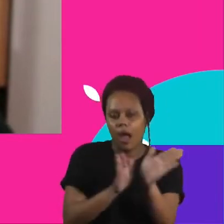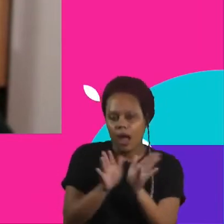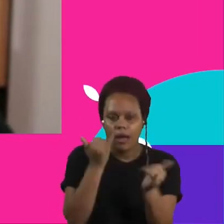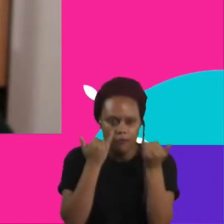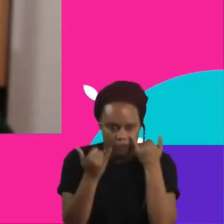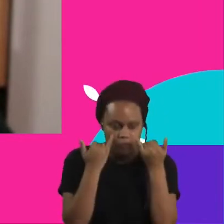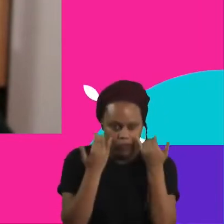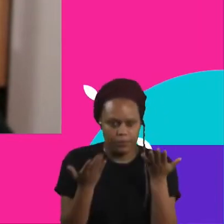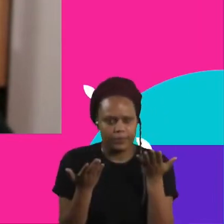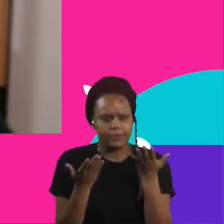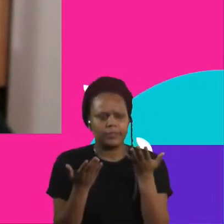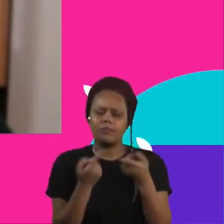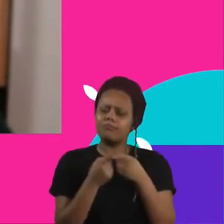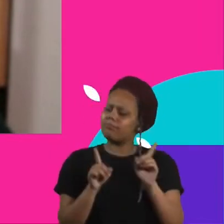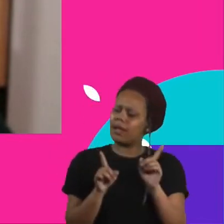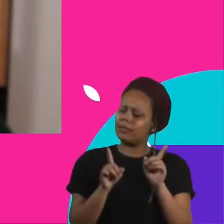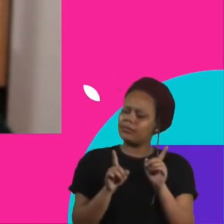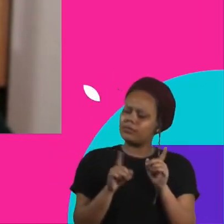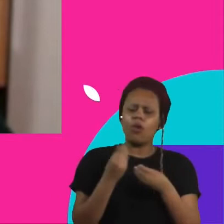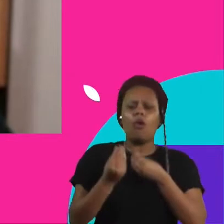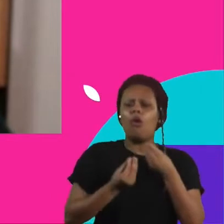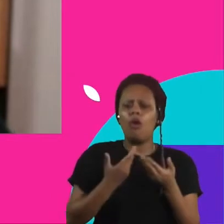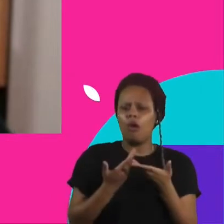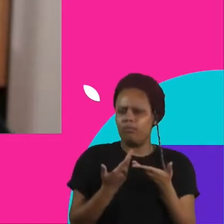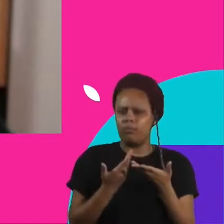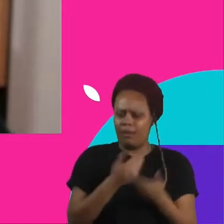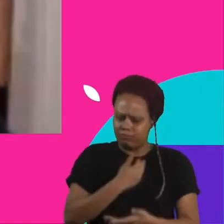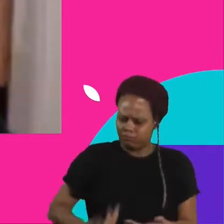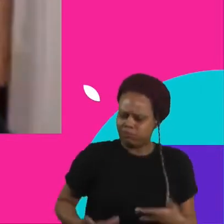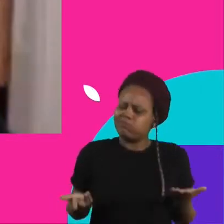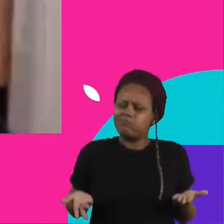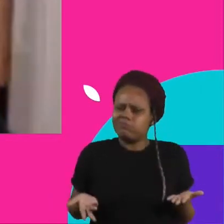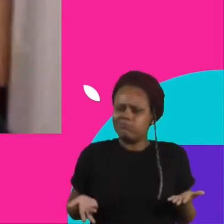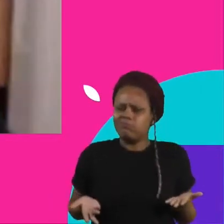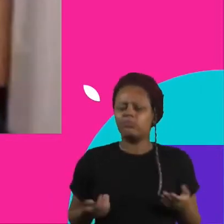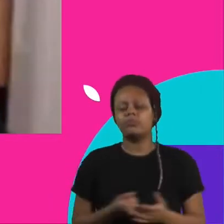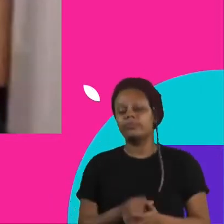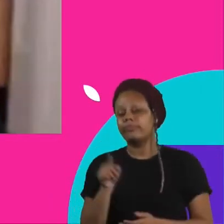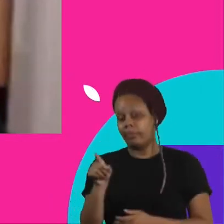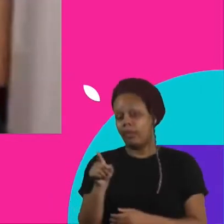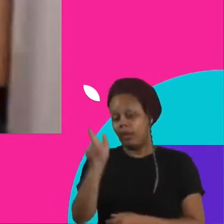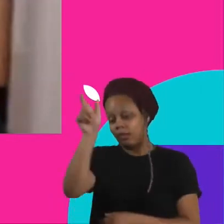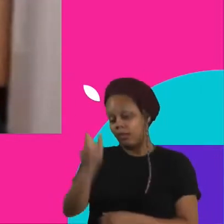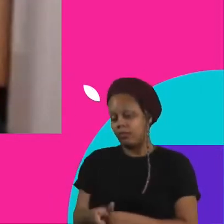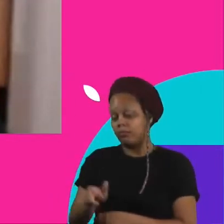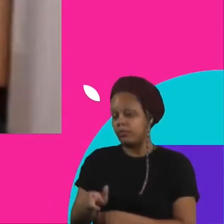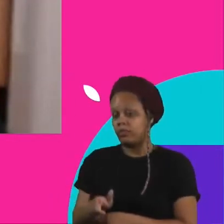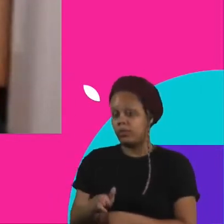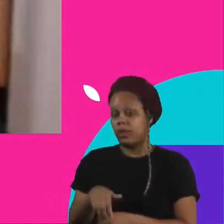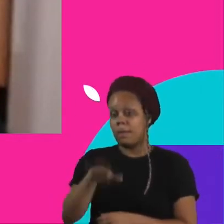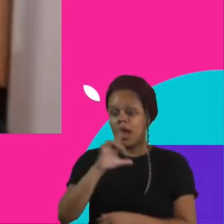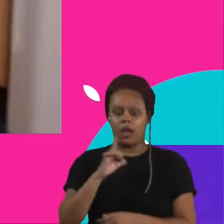um espírito público, né? Só que ela era a pessoa mais demandada da secretaria